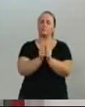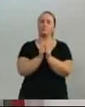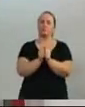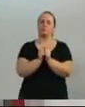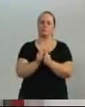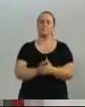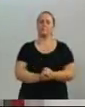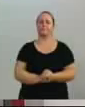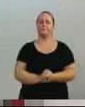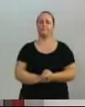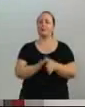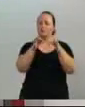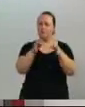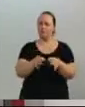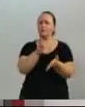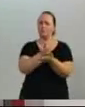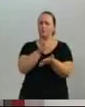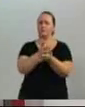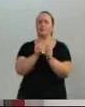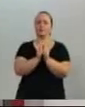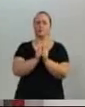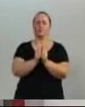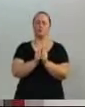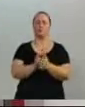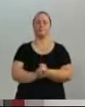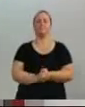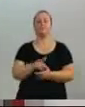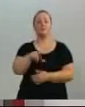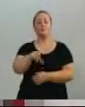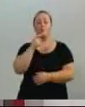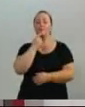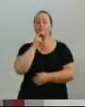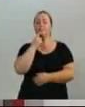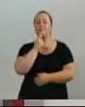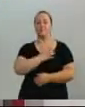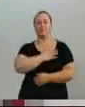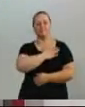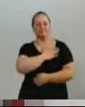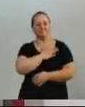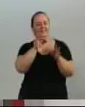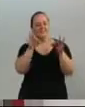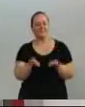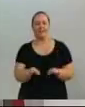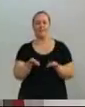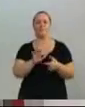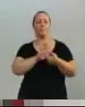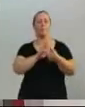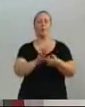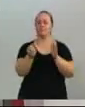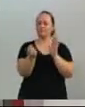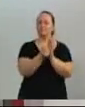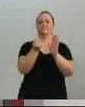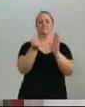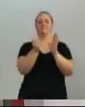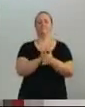justo que continuem juntos. Então acho que a escolha do vereador Robinho também simboliza isso. sempre estiveram juntos,